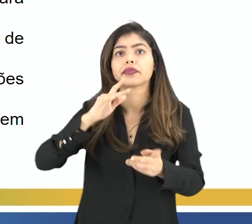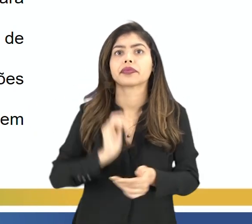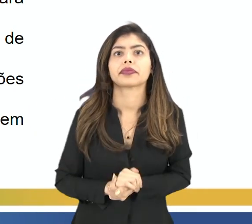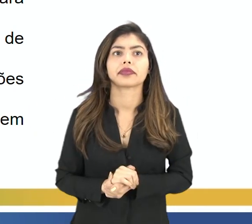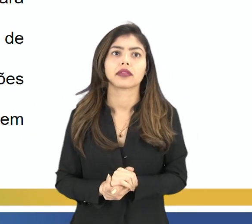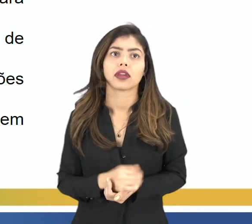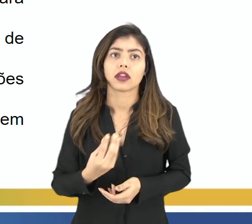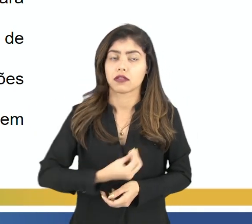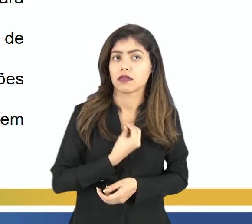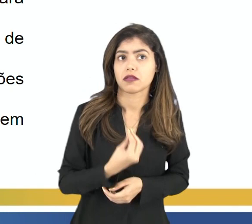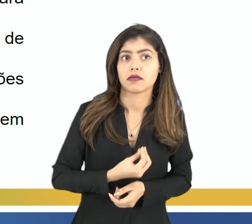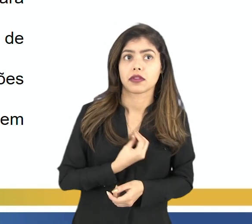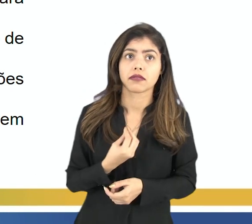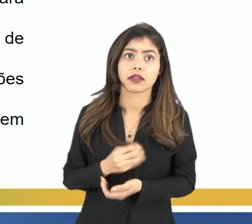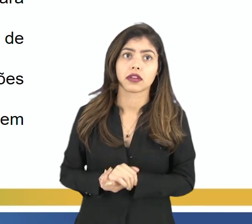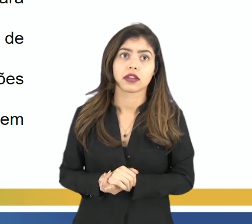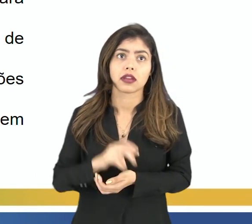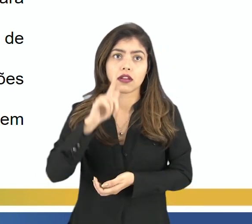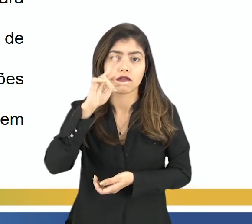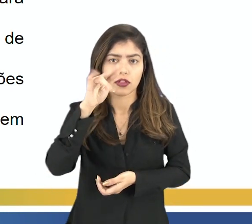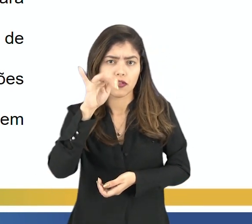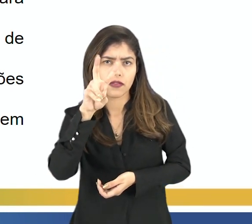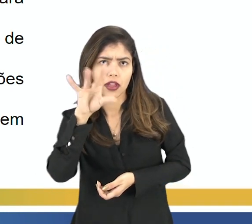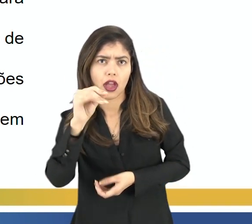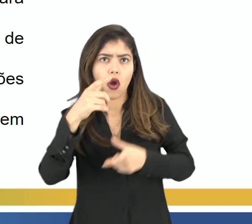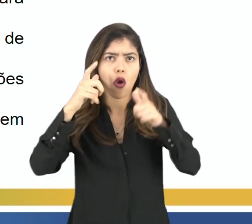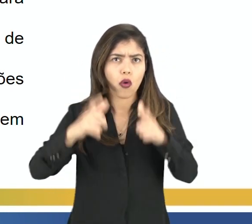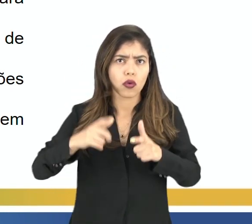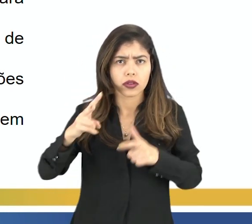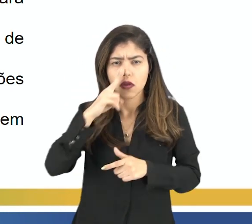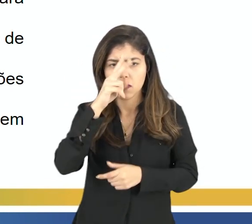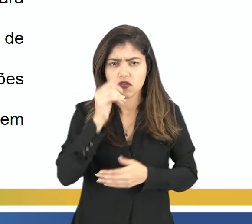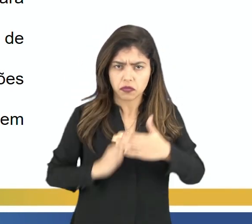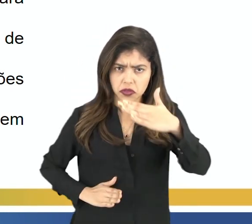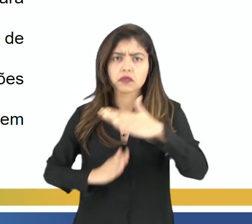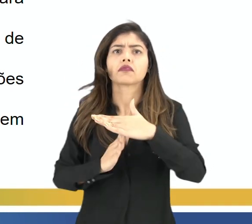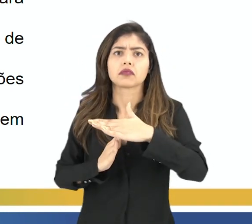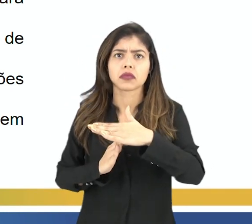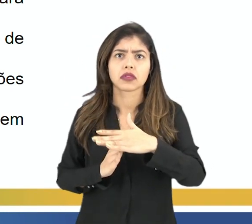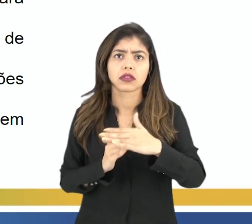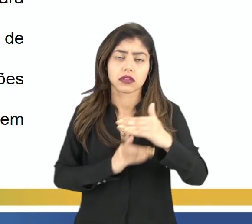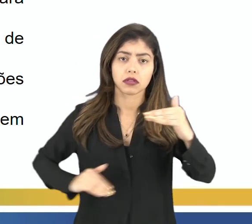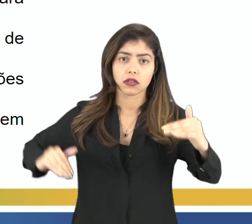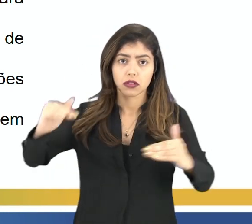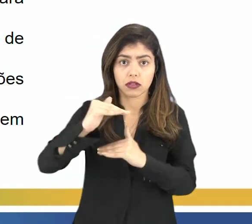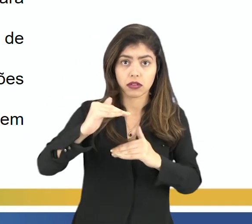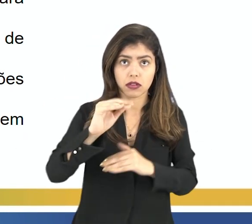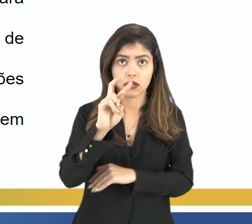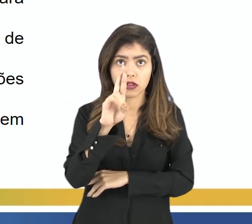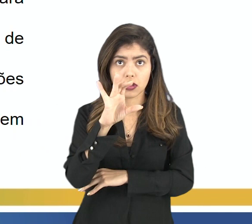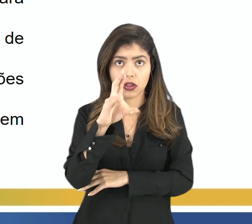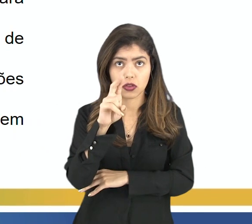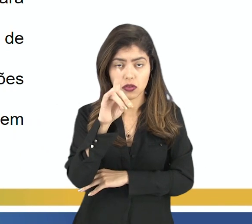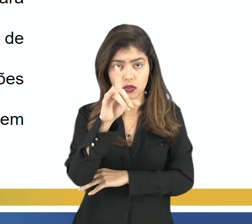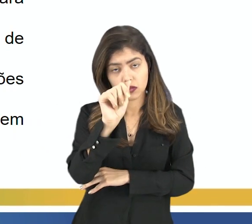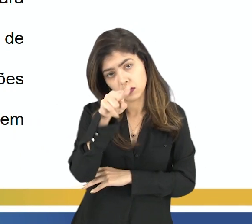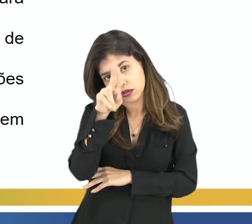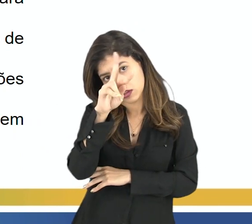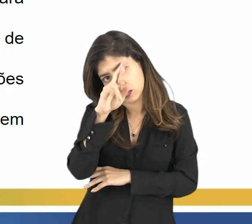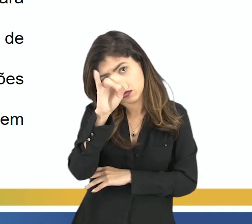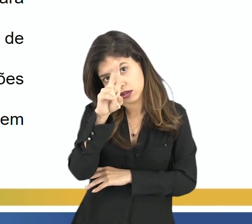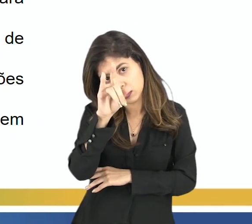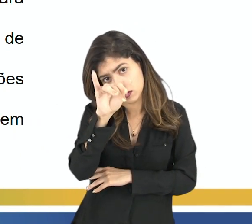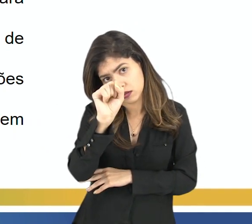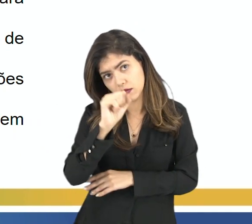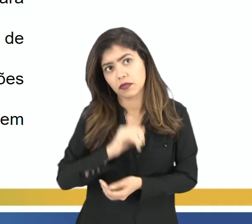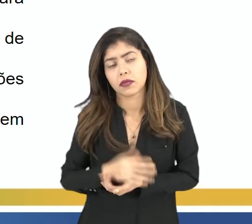que vivem nos vales fluviais, onde há forte pressão sobre os recursos naturais. Dentre